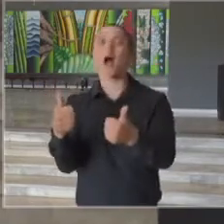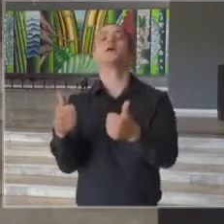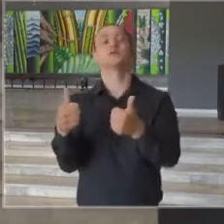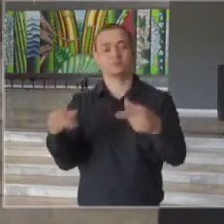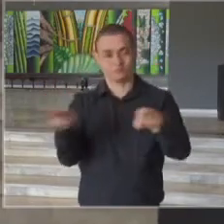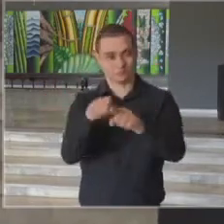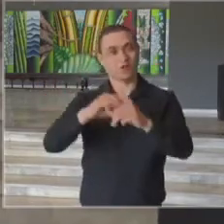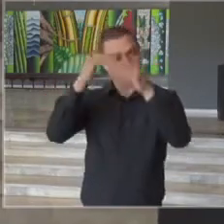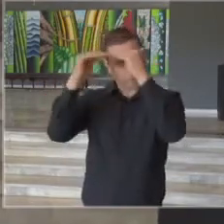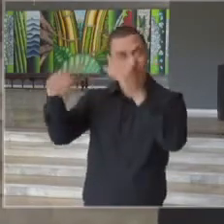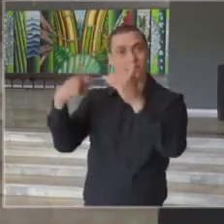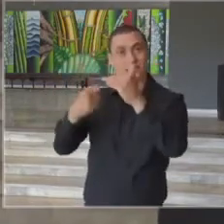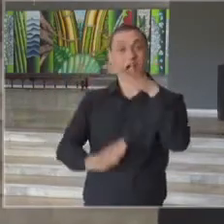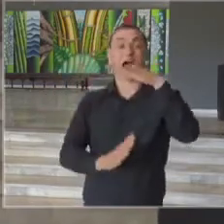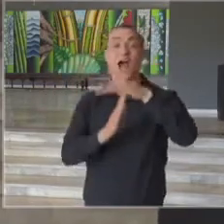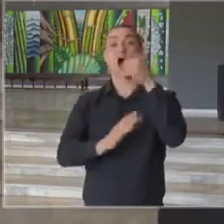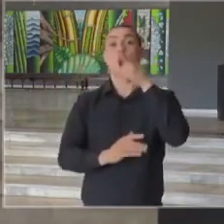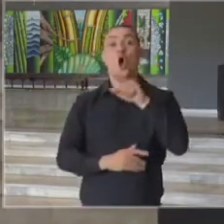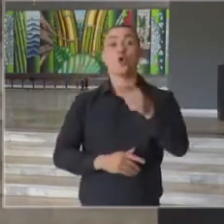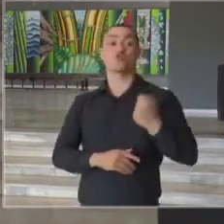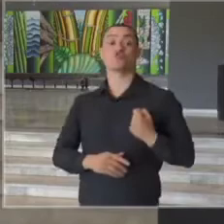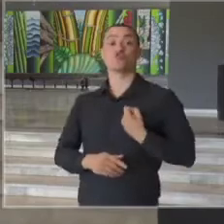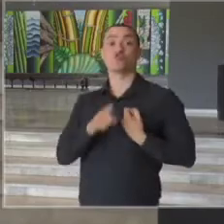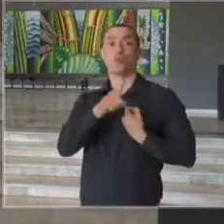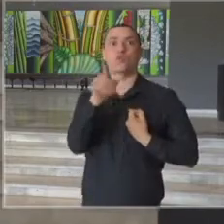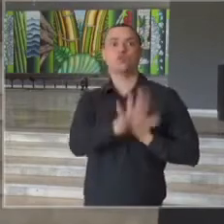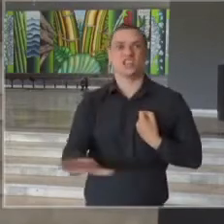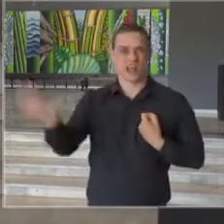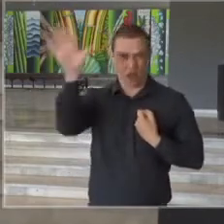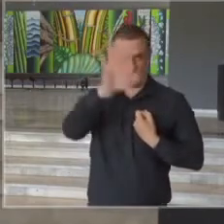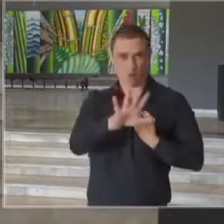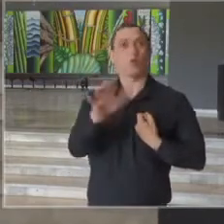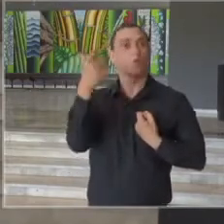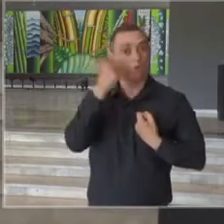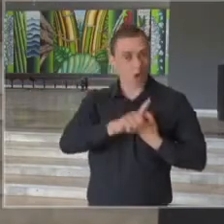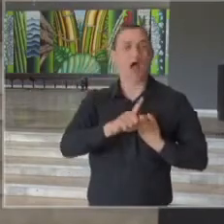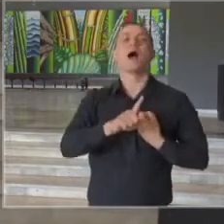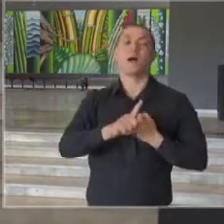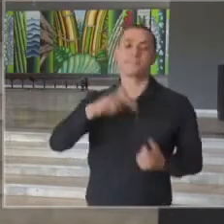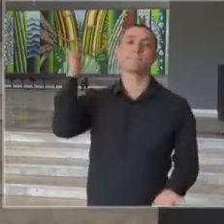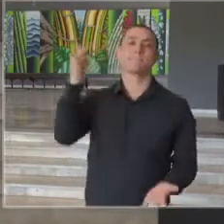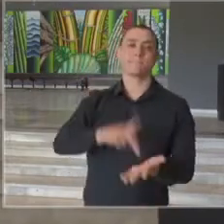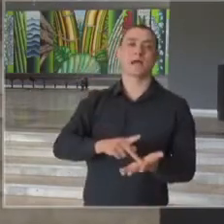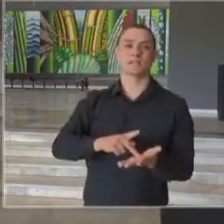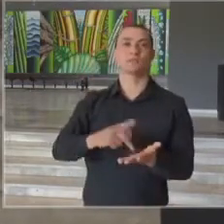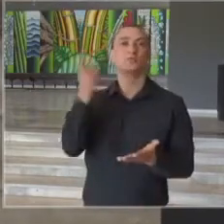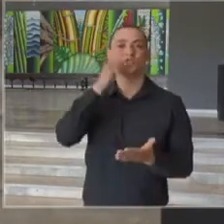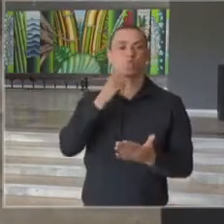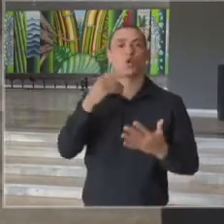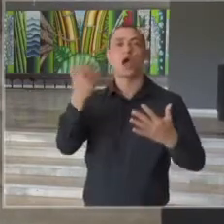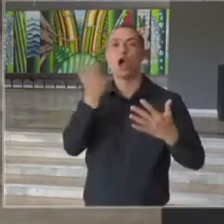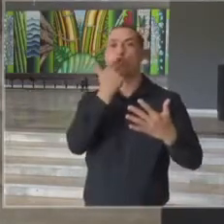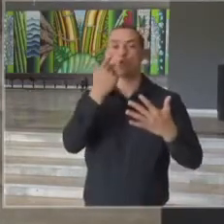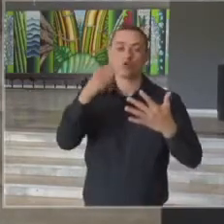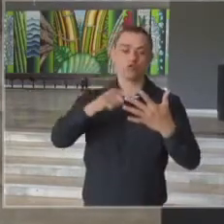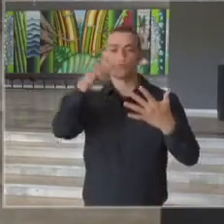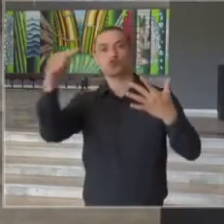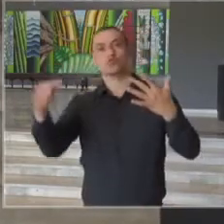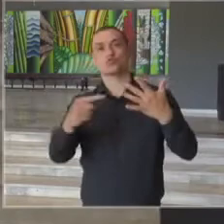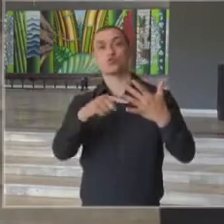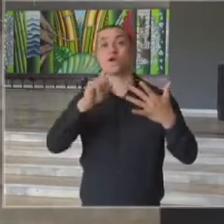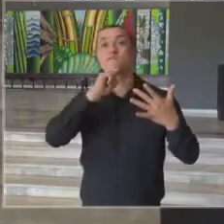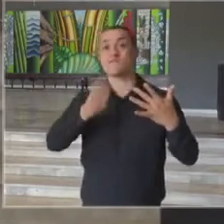necessário também alcançar esses números absolutos, para mostrar que, de fato, a gente está entrando em uma fase mais